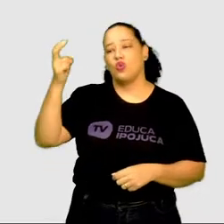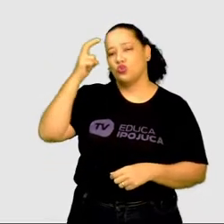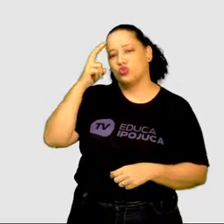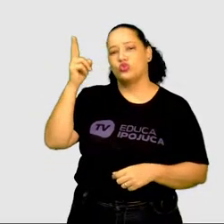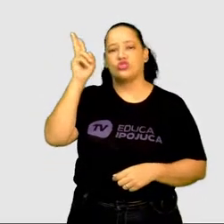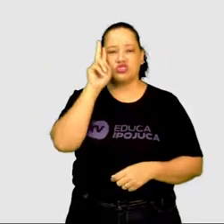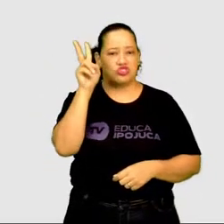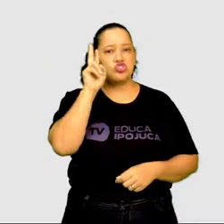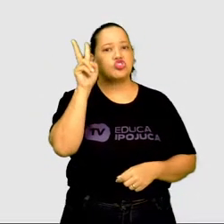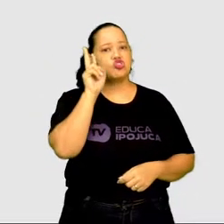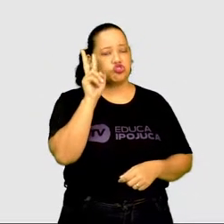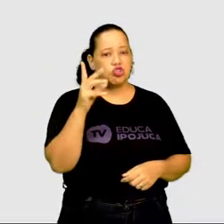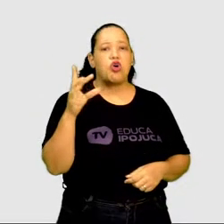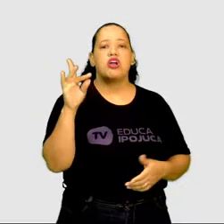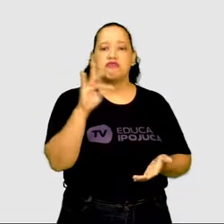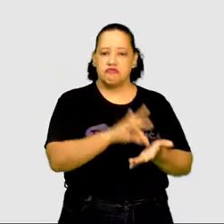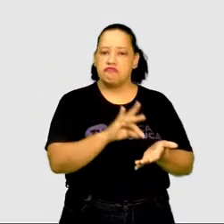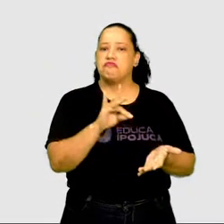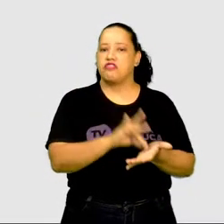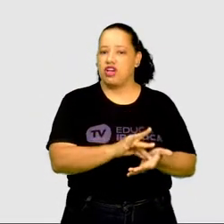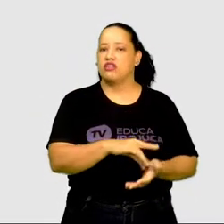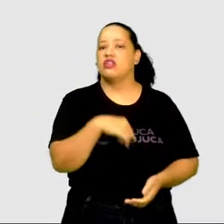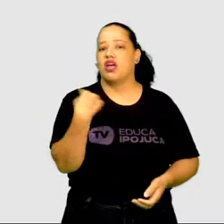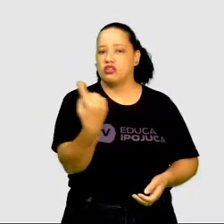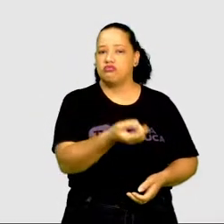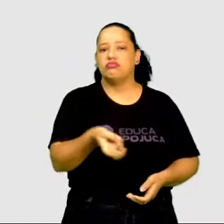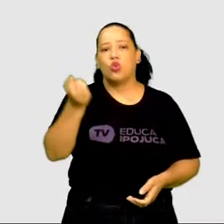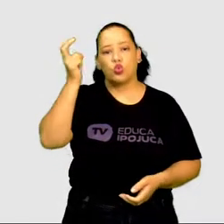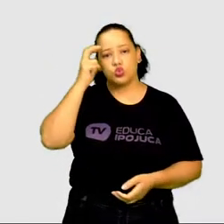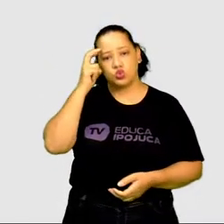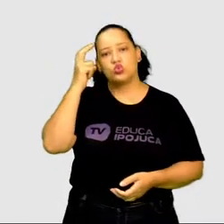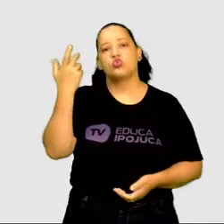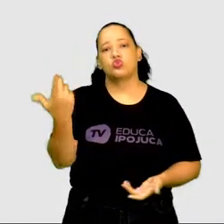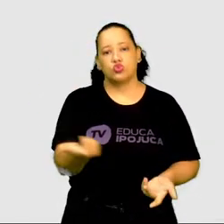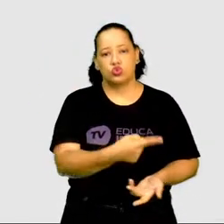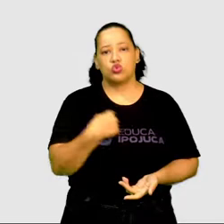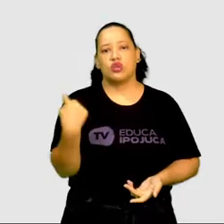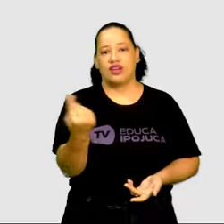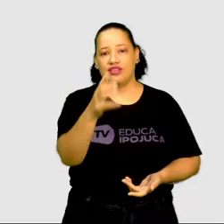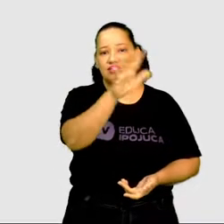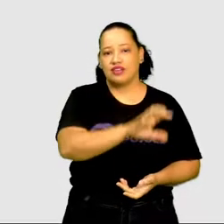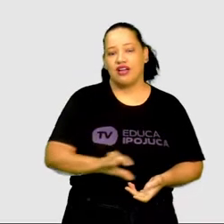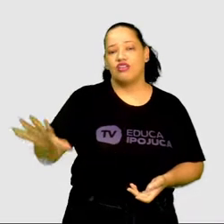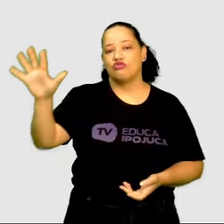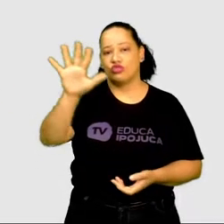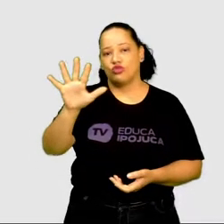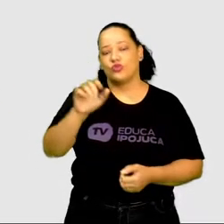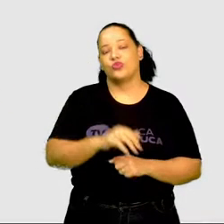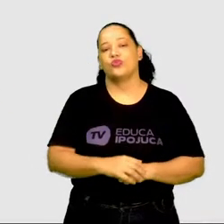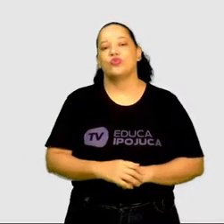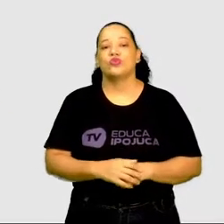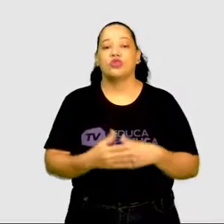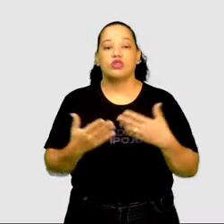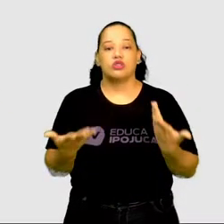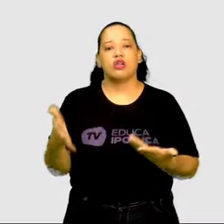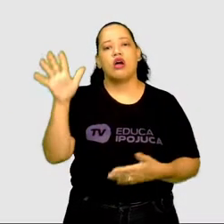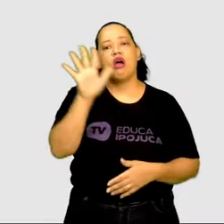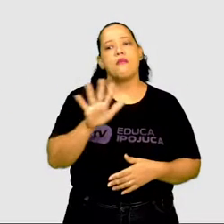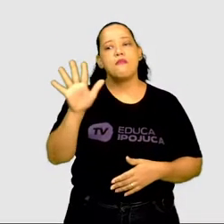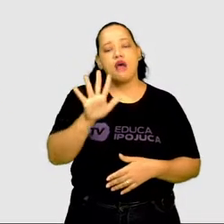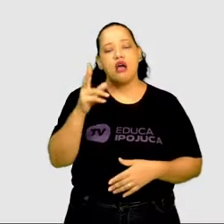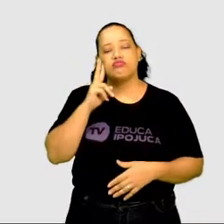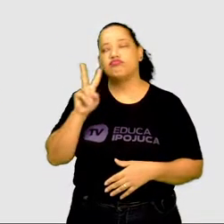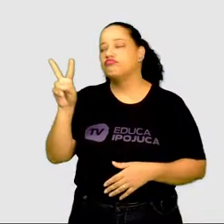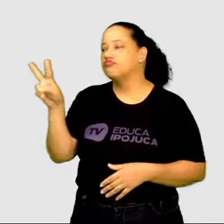bem realísticas da nossa própria cultura, da nossa região. Suas imagens são